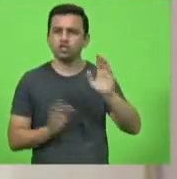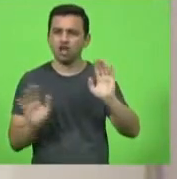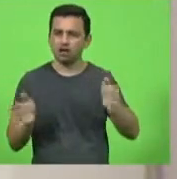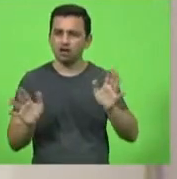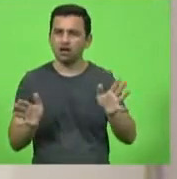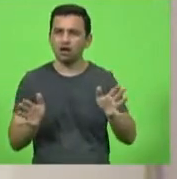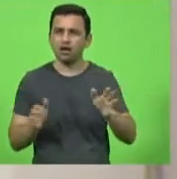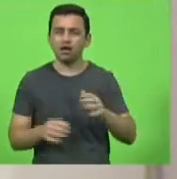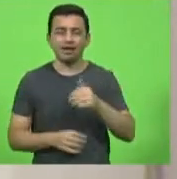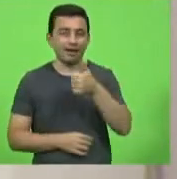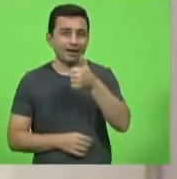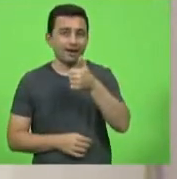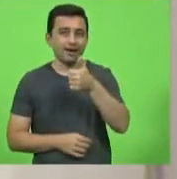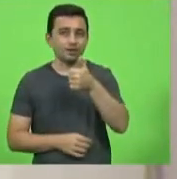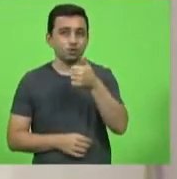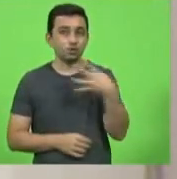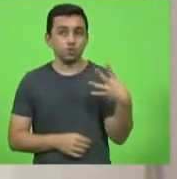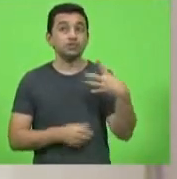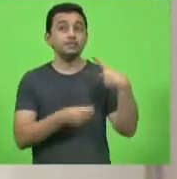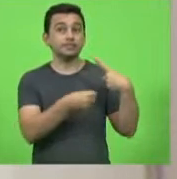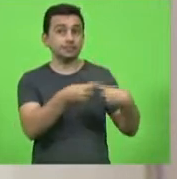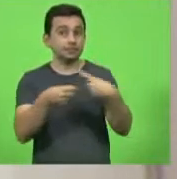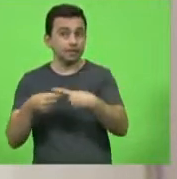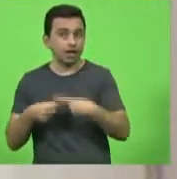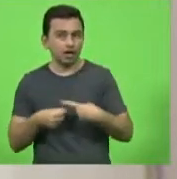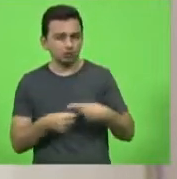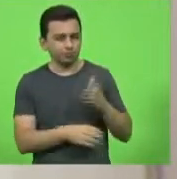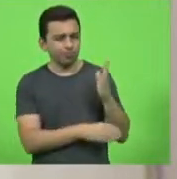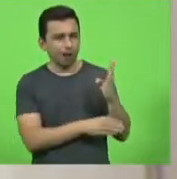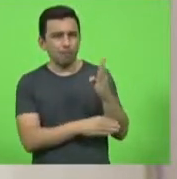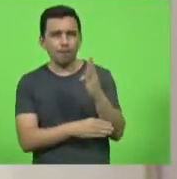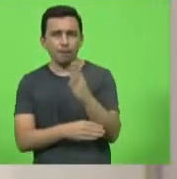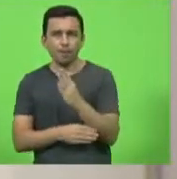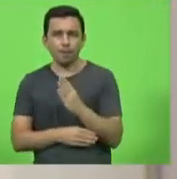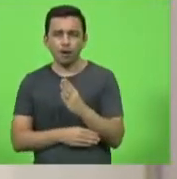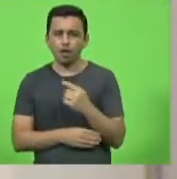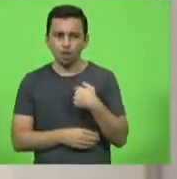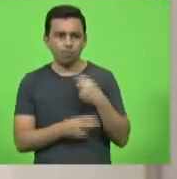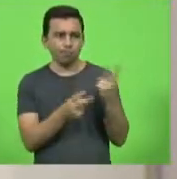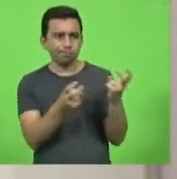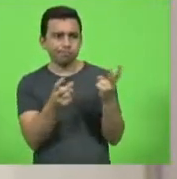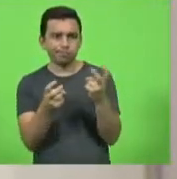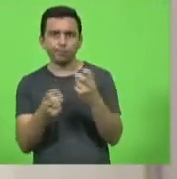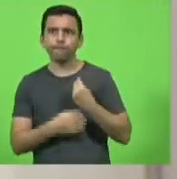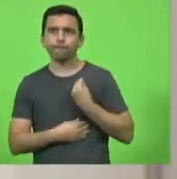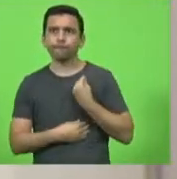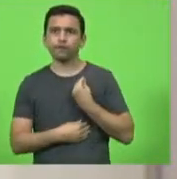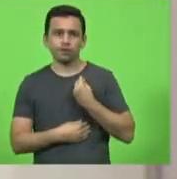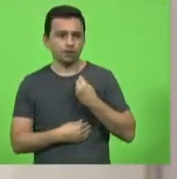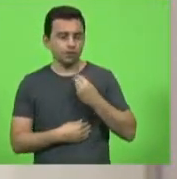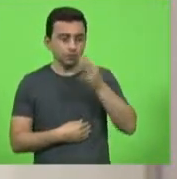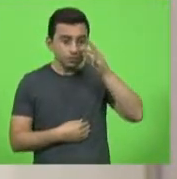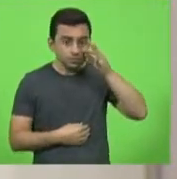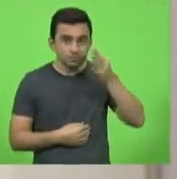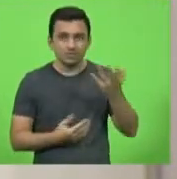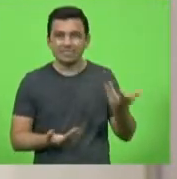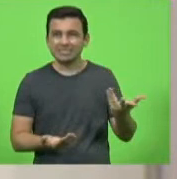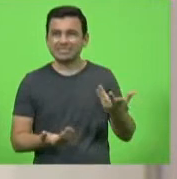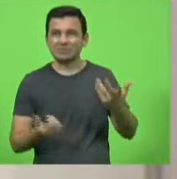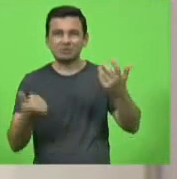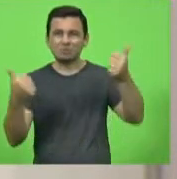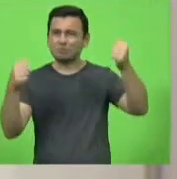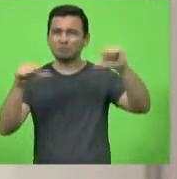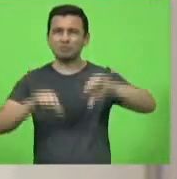aproximadamente 14 municípios e vivenciei o que vossa excelência está falando a péssima situação das